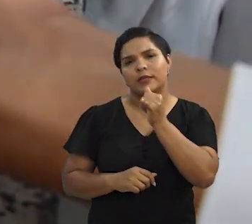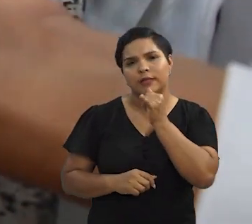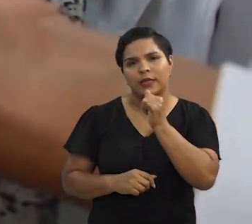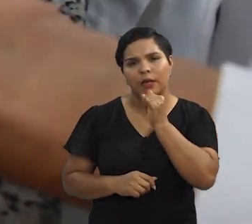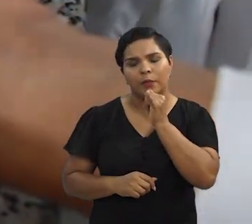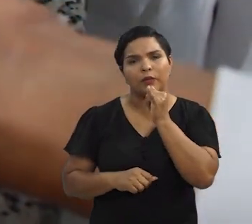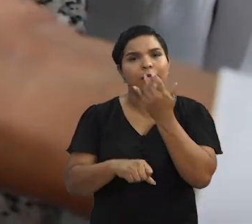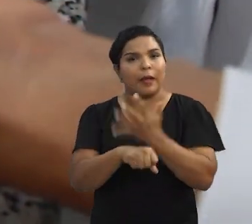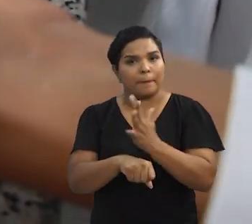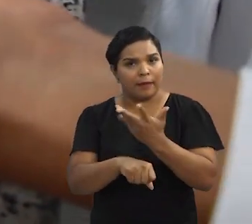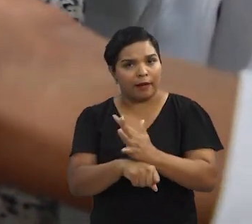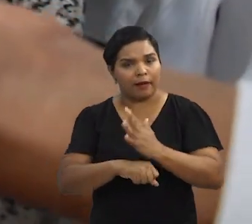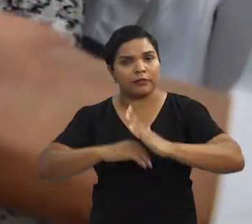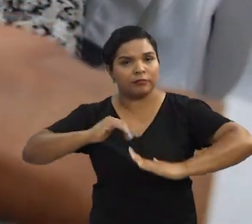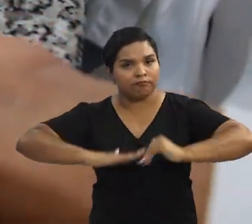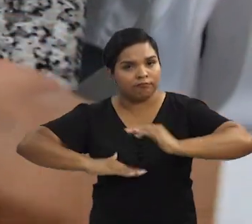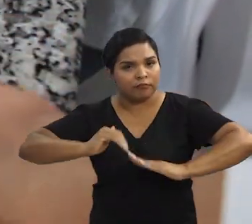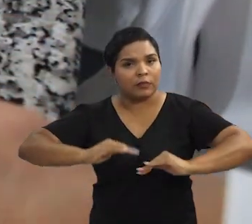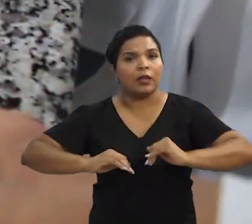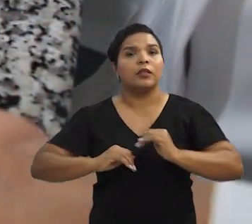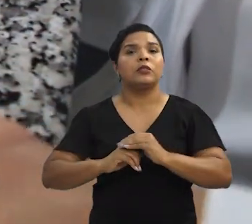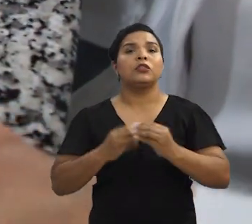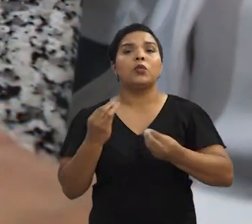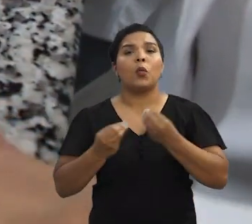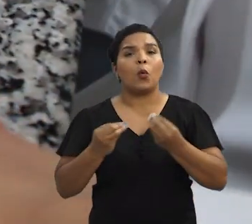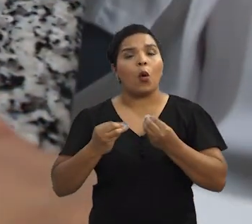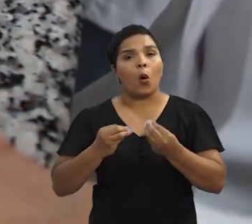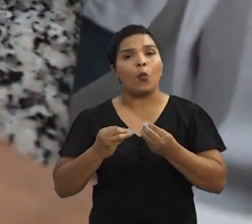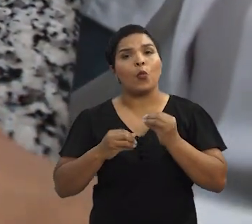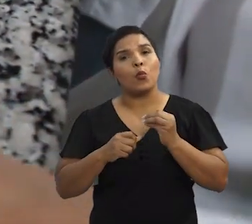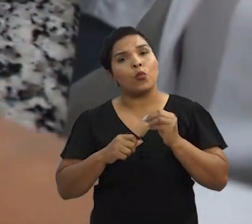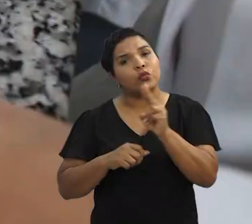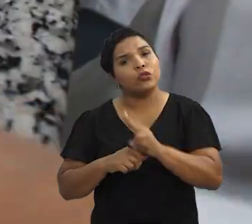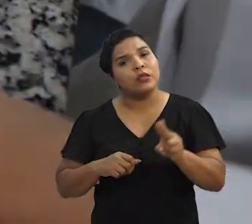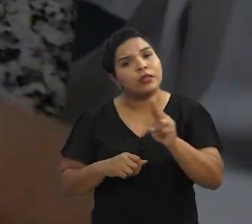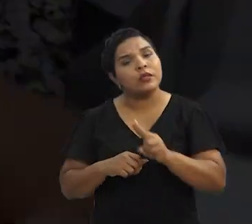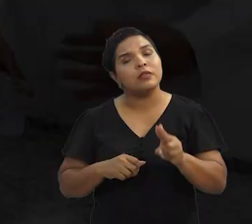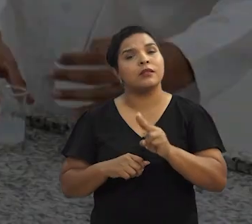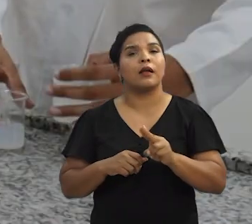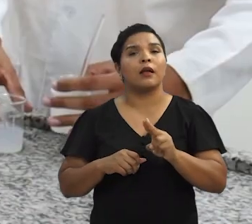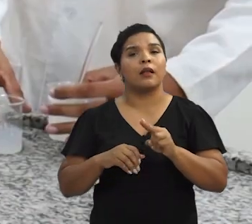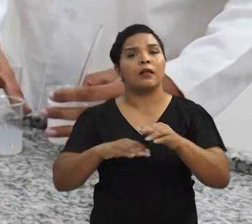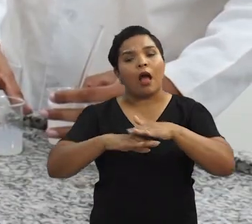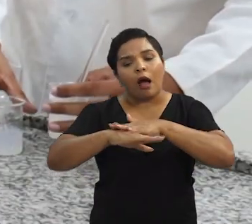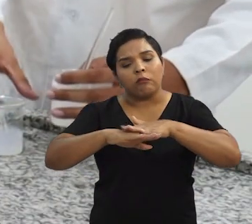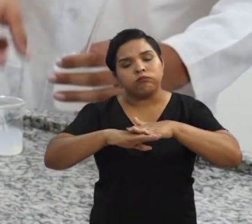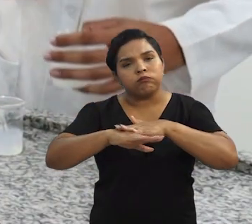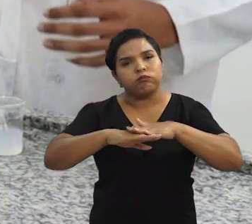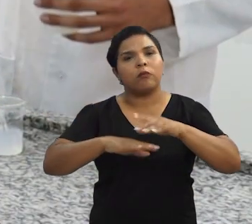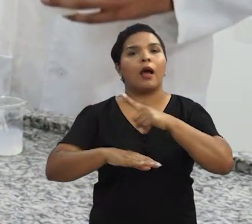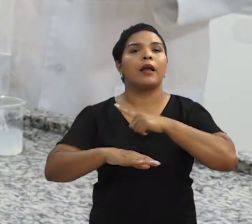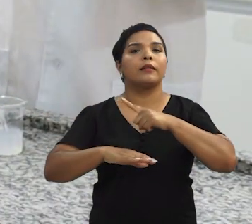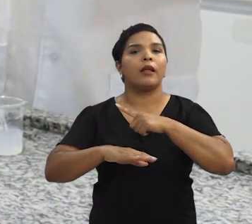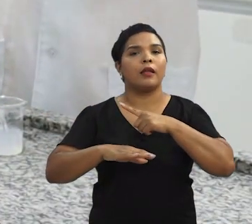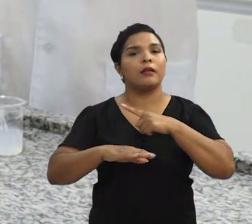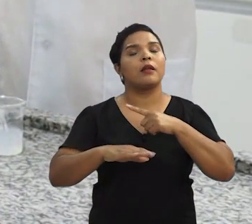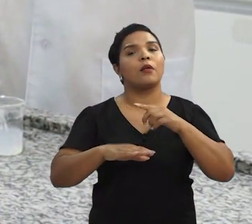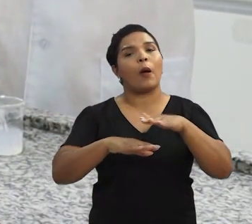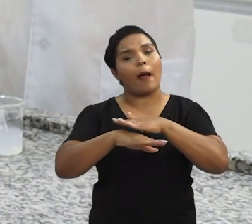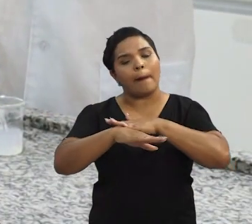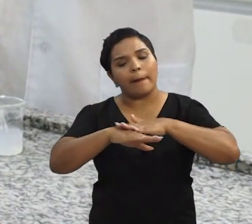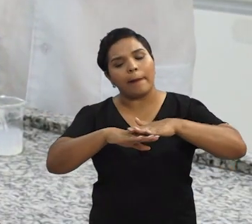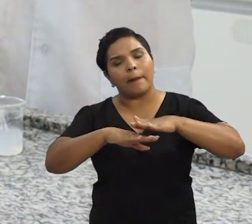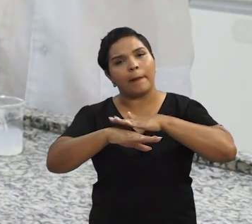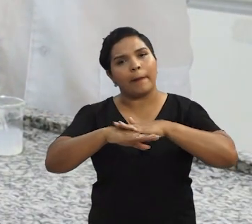exemplo na prática da aplicação do revestimento. Então, aqui a gente tem a aplicação do